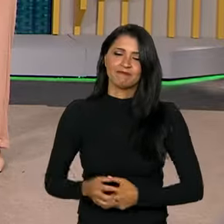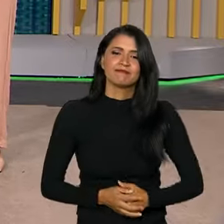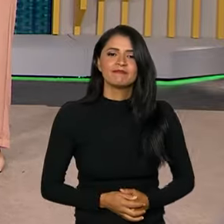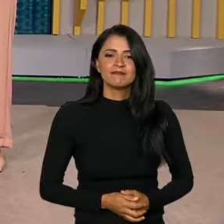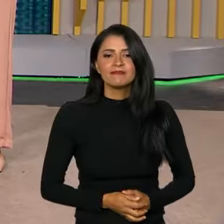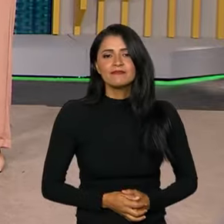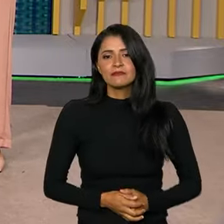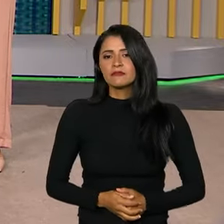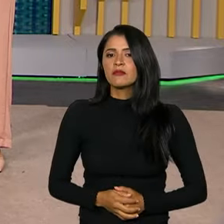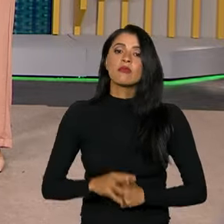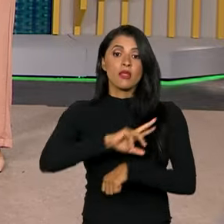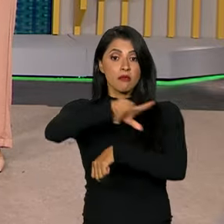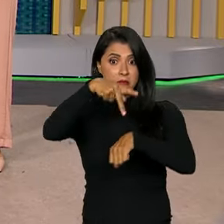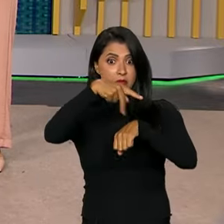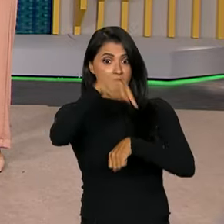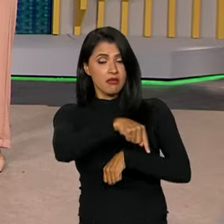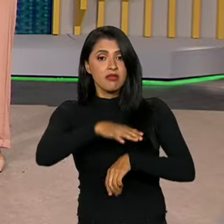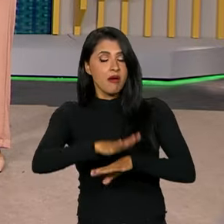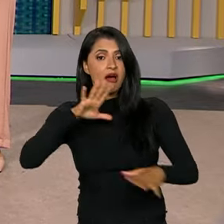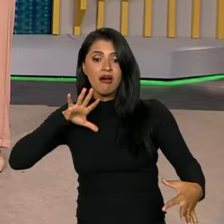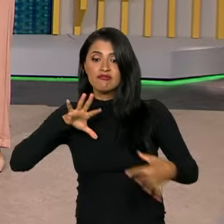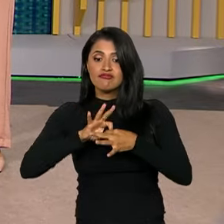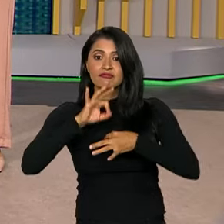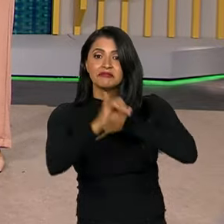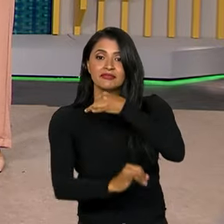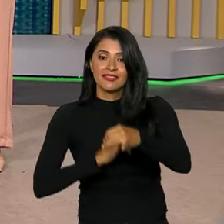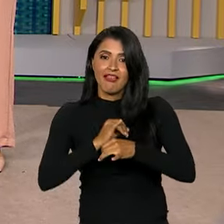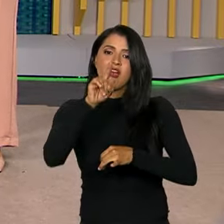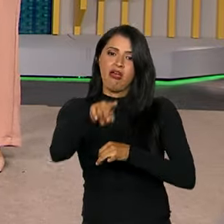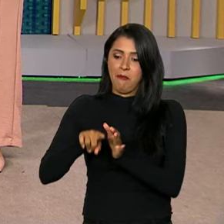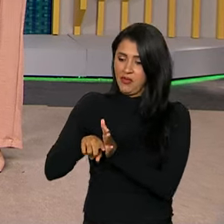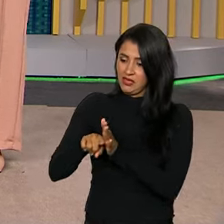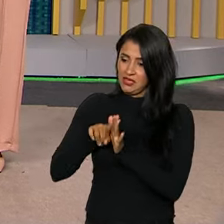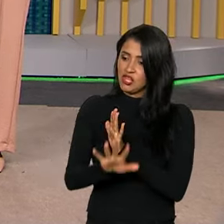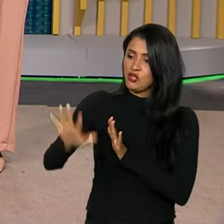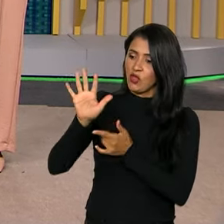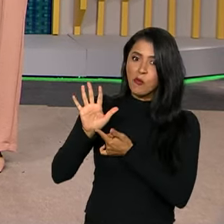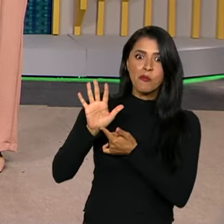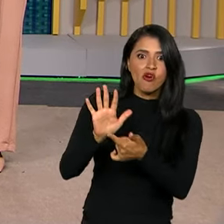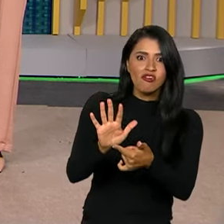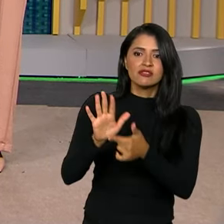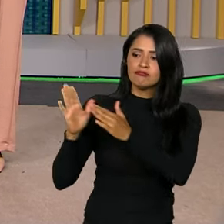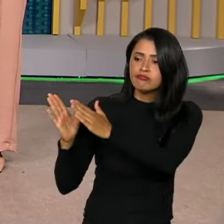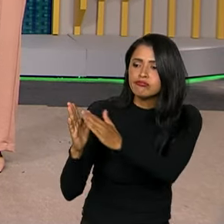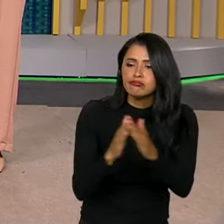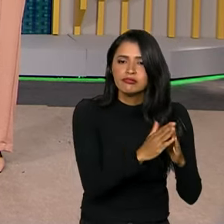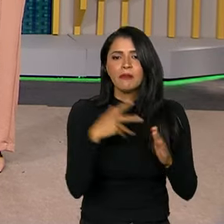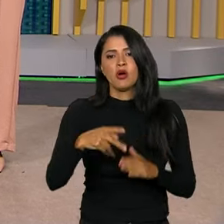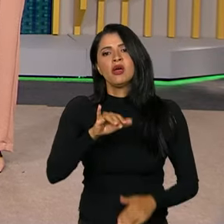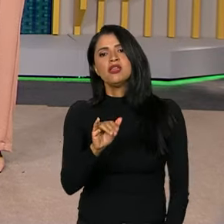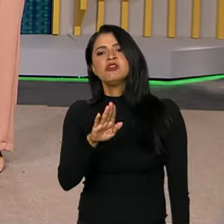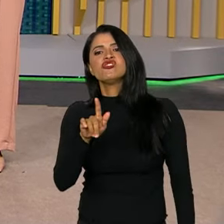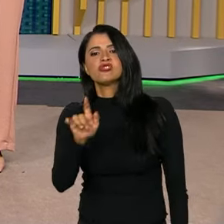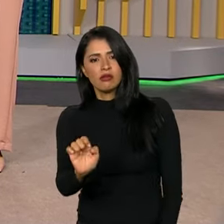Um país cada vez mais conectado. É o que mostra a pesquisa nacional por amostra de domicílios do IBGE, que